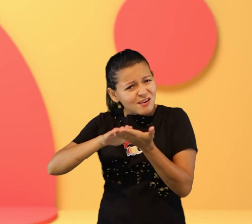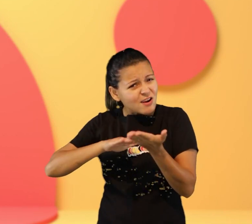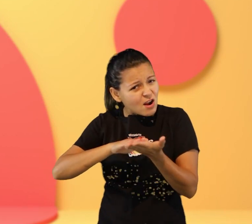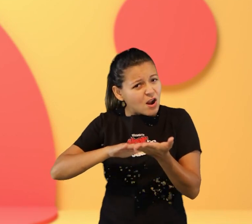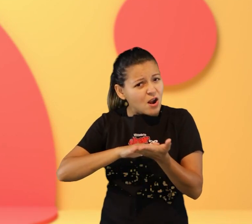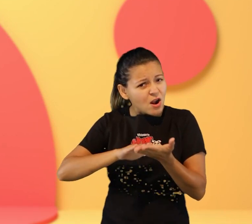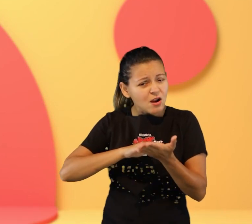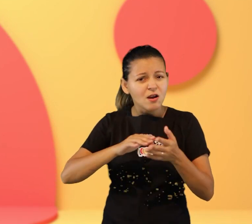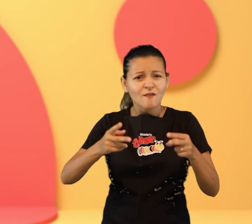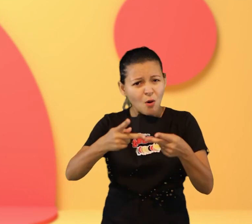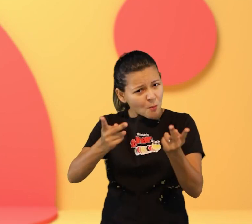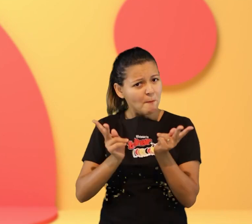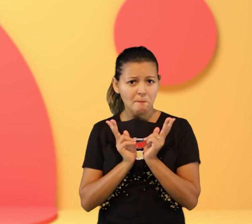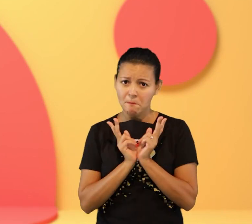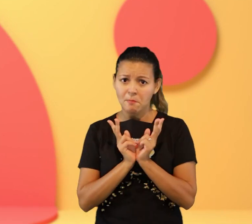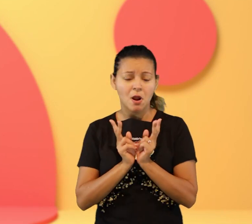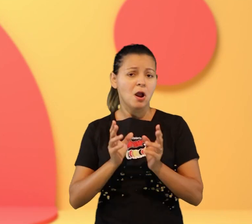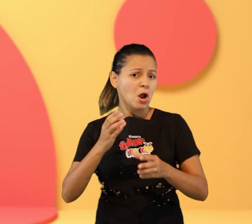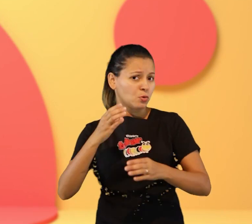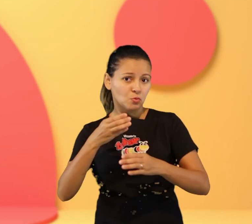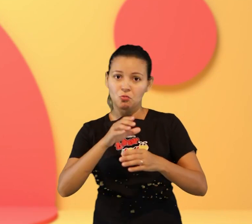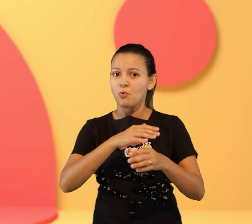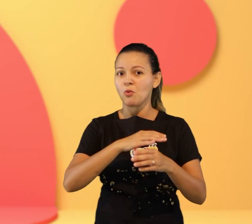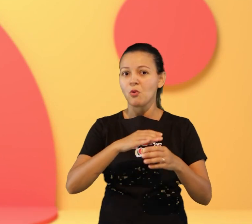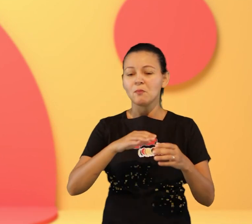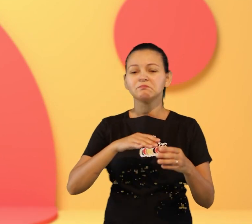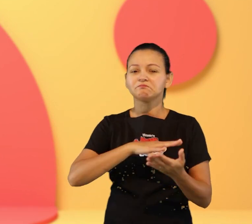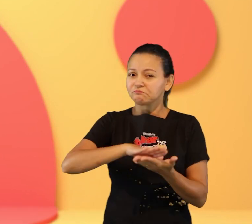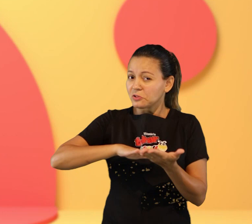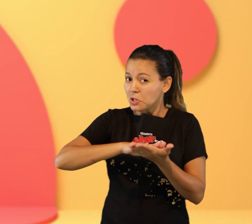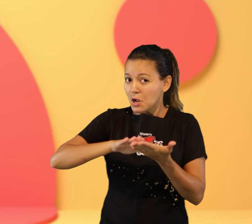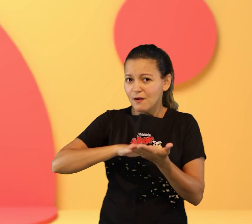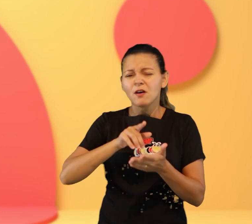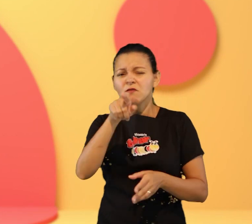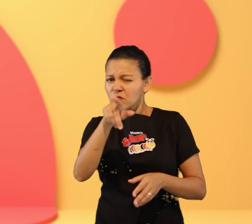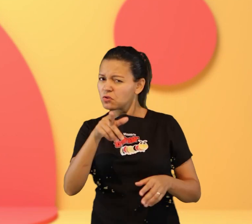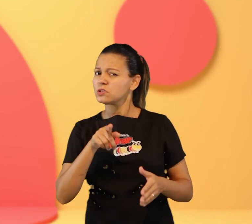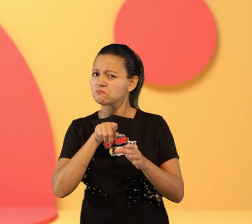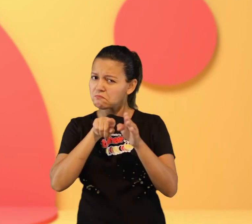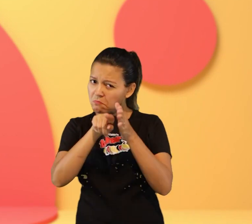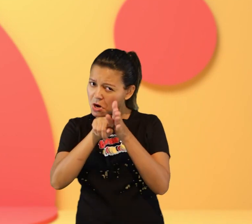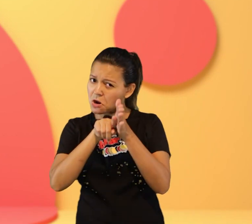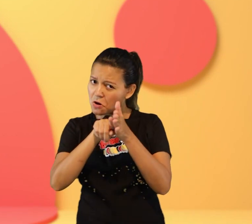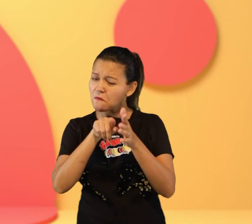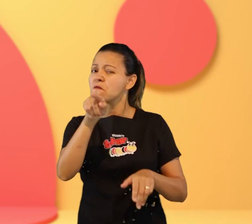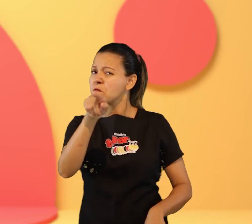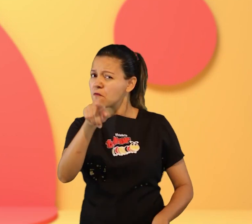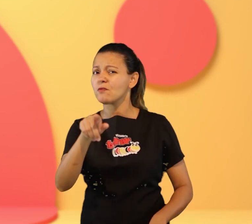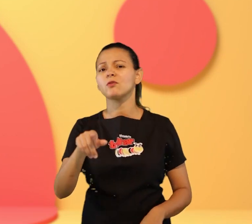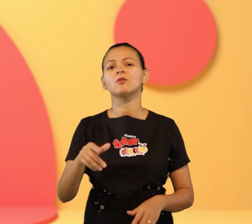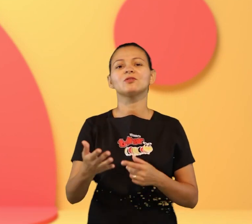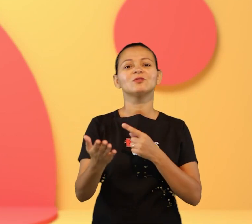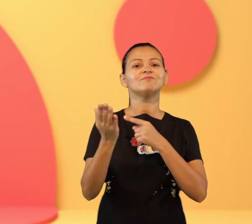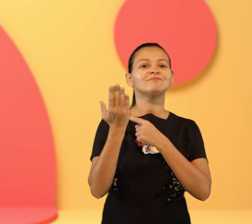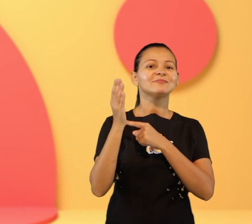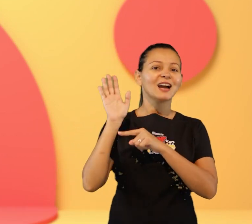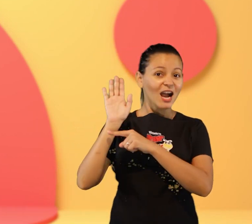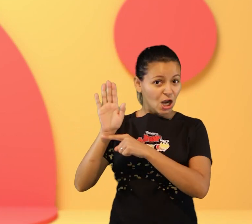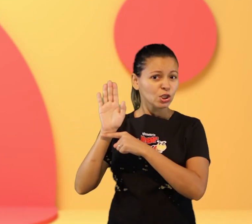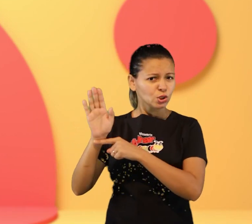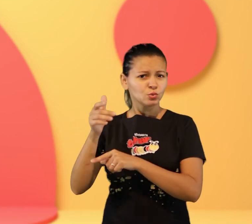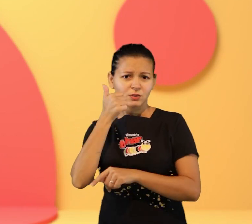e a sua mãe viu que você teve um esforço muito grande tentando ajudar nas tarefas de casa que ela preparou uma sobremesa